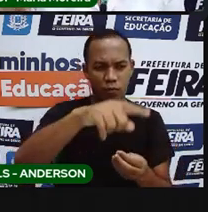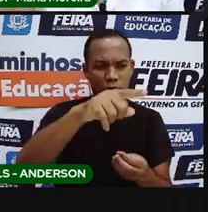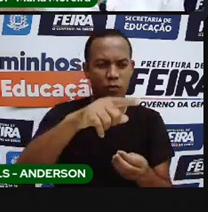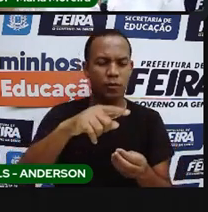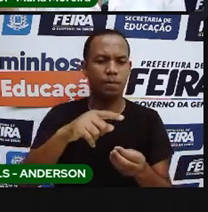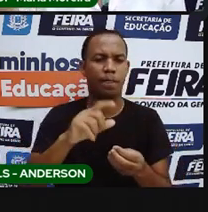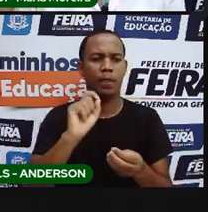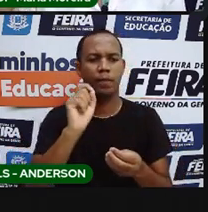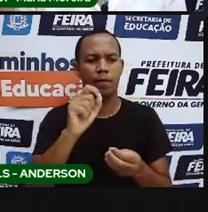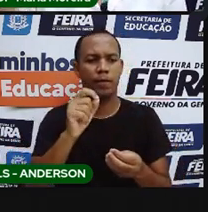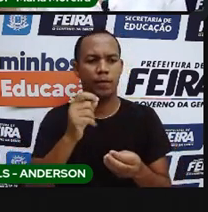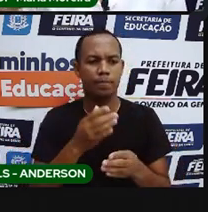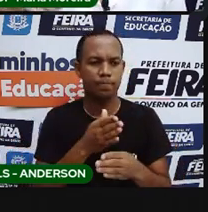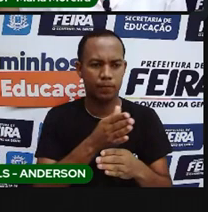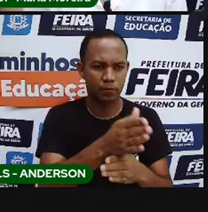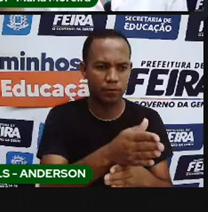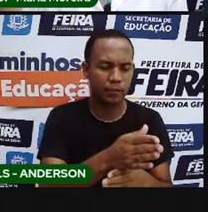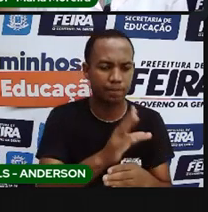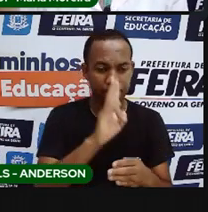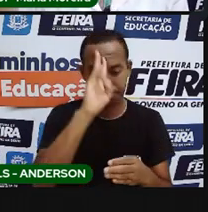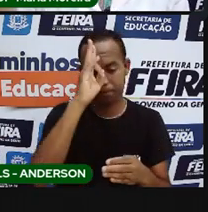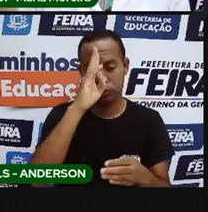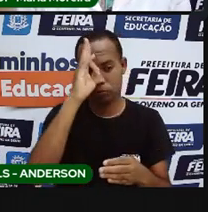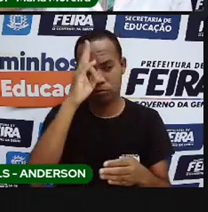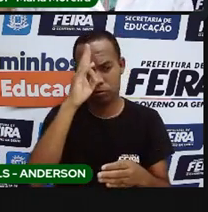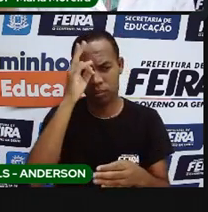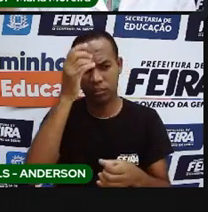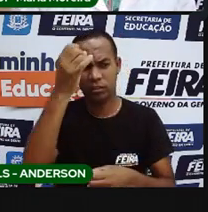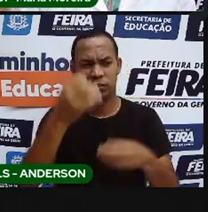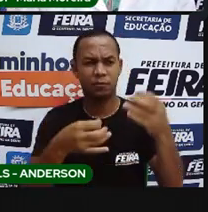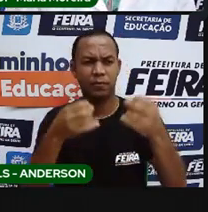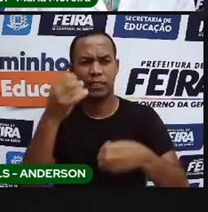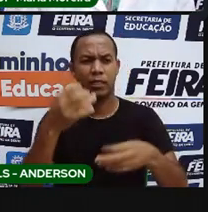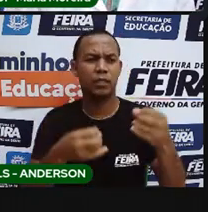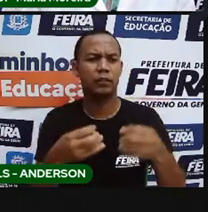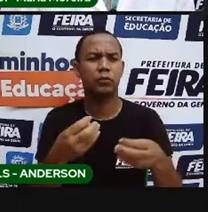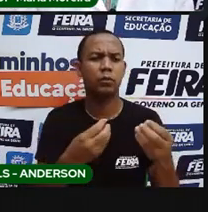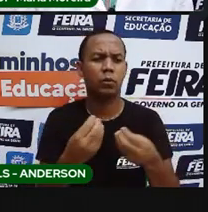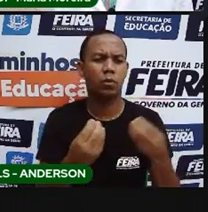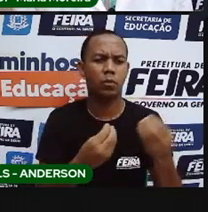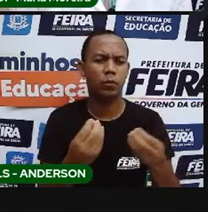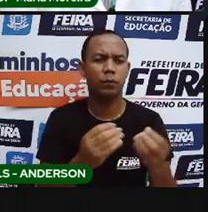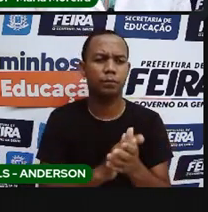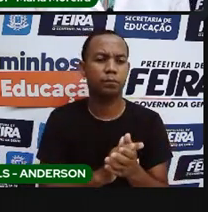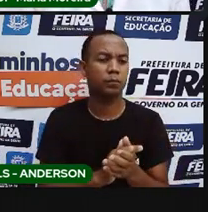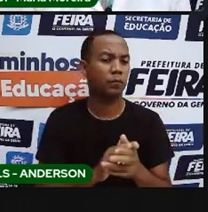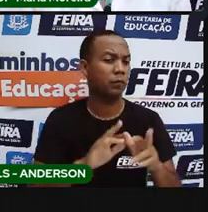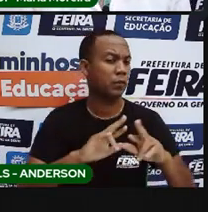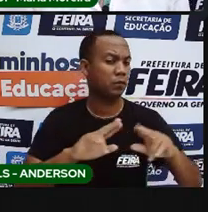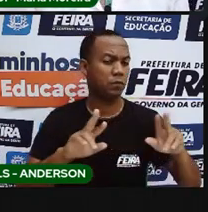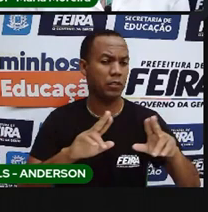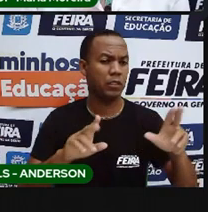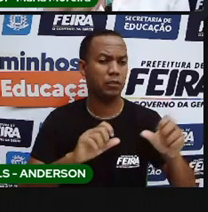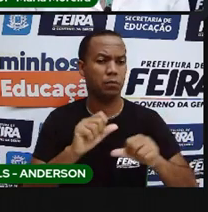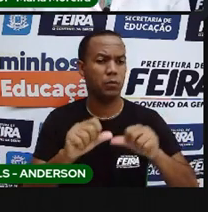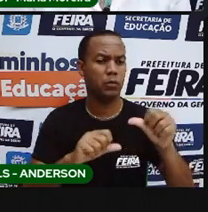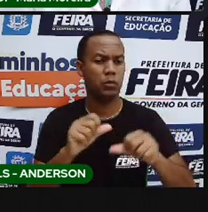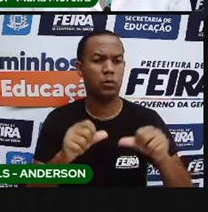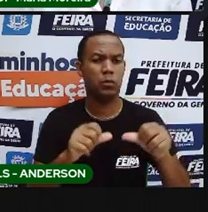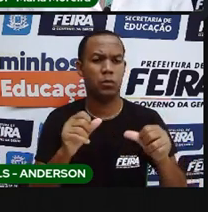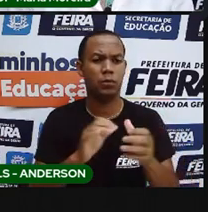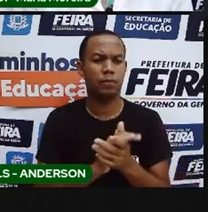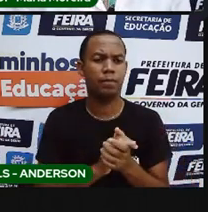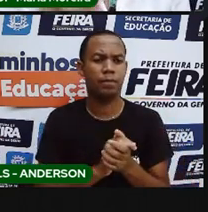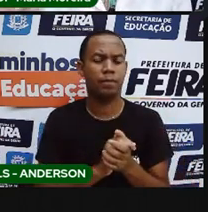tempo, precisam estudar a história. E vão aprender muita coisa sobre esse fato histórico, né? Que mudou aí a cara